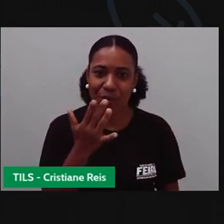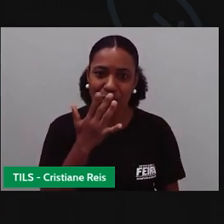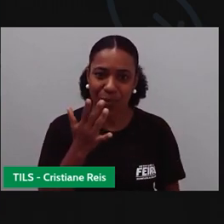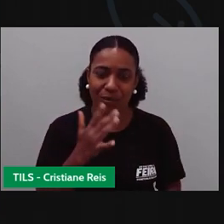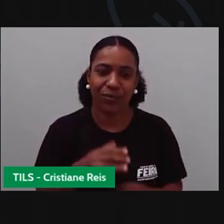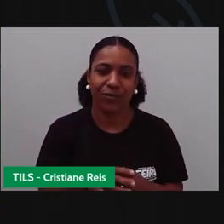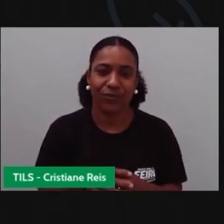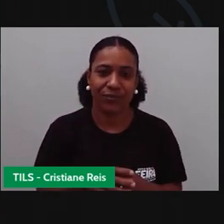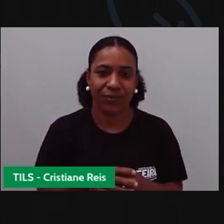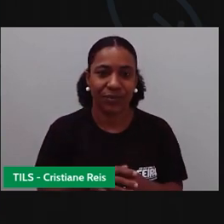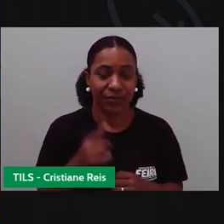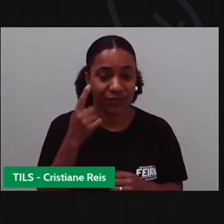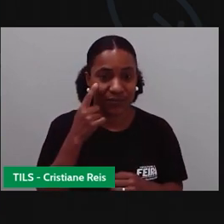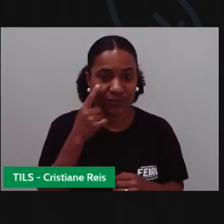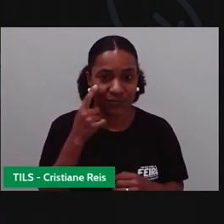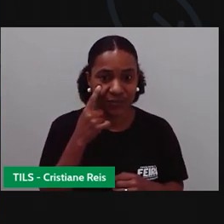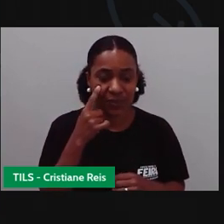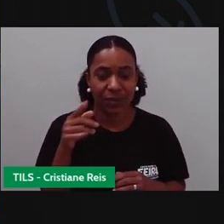Aí eu vim com cuidado, ó.